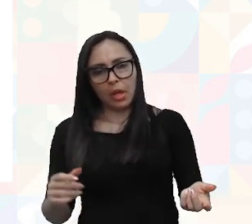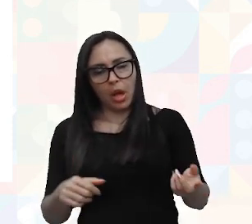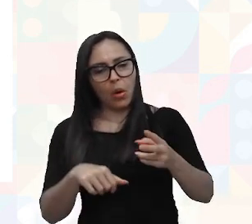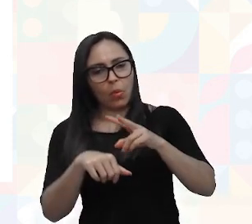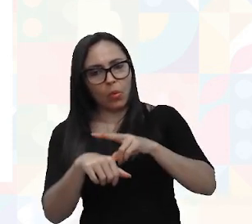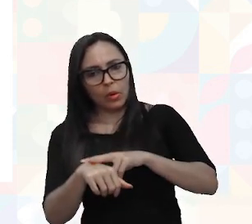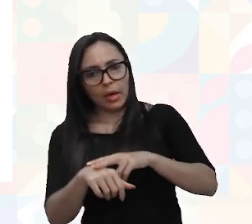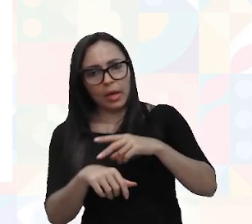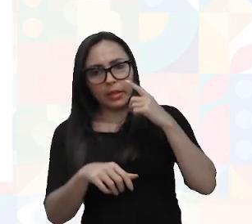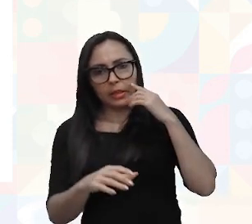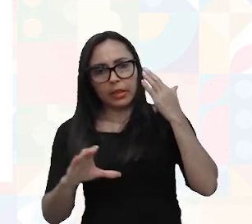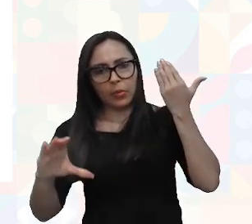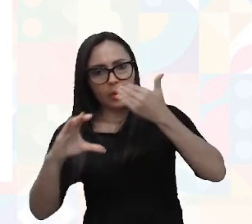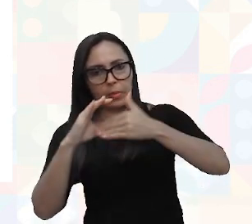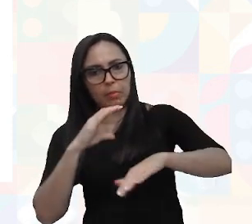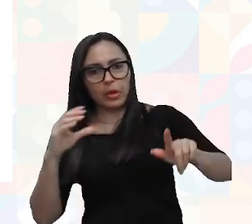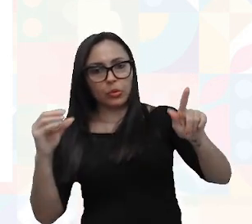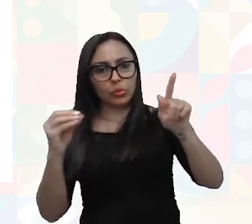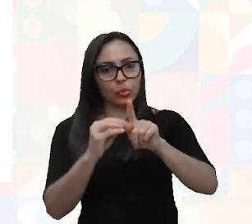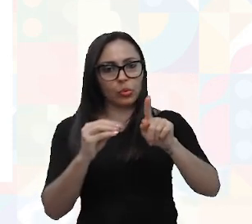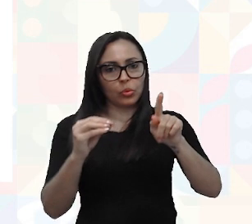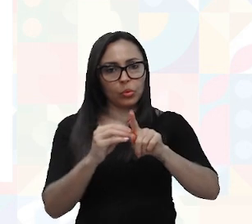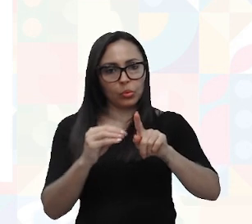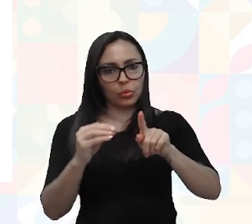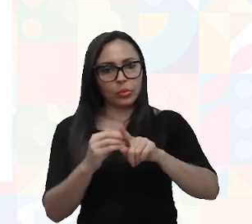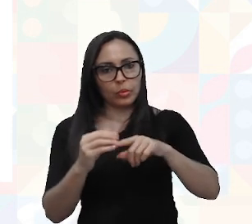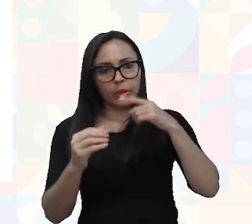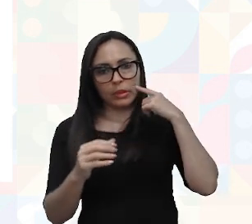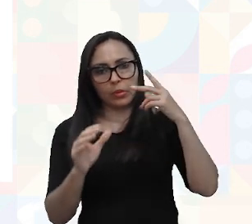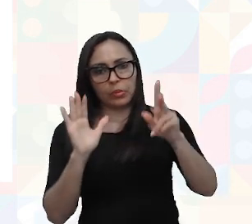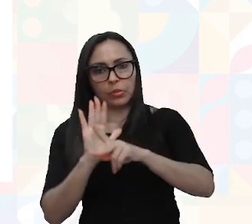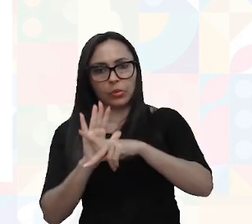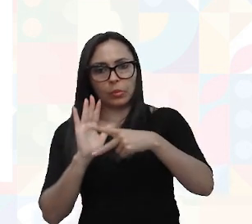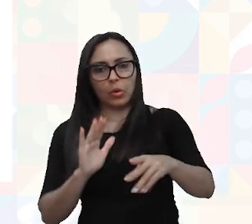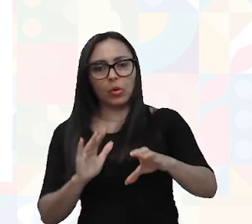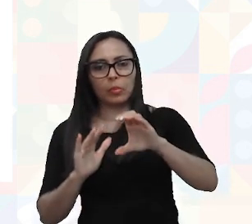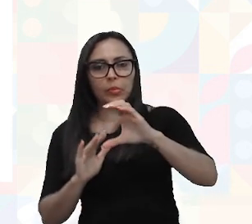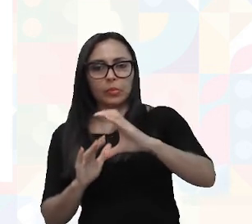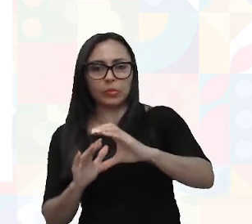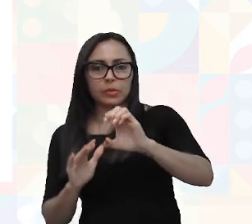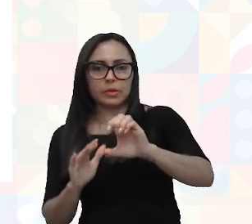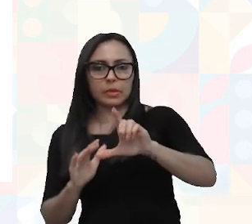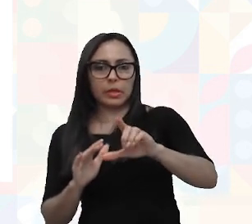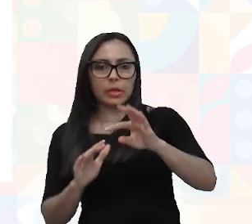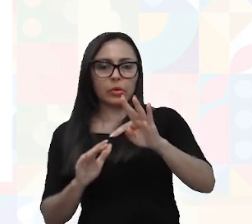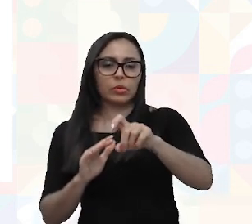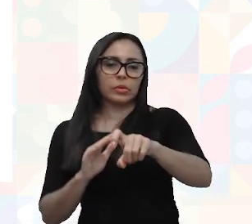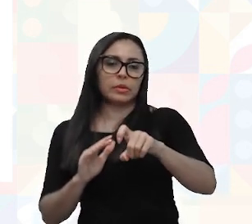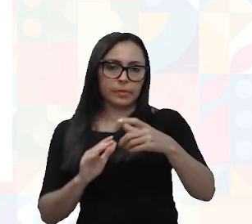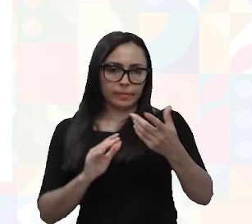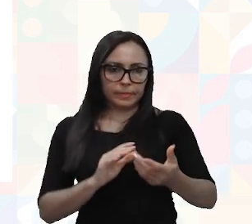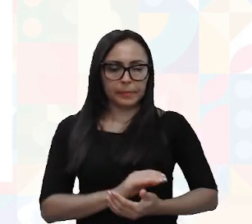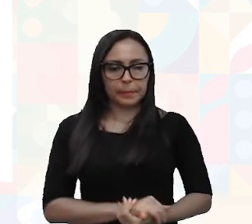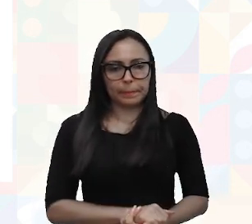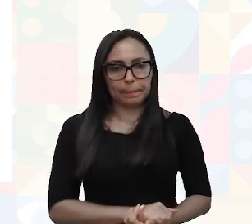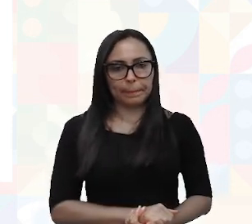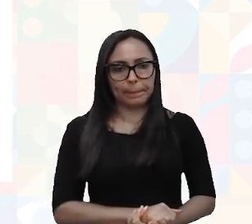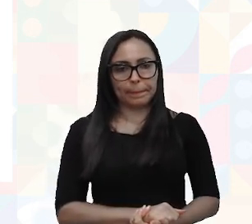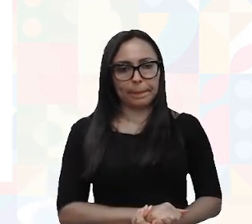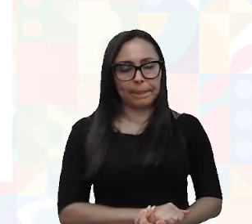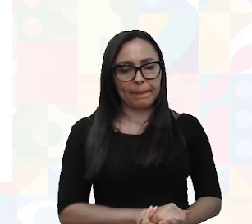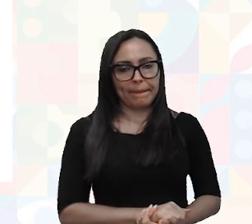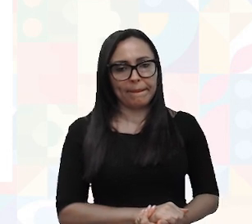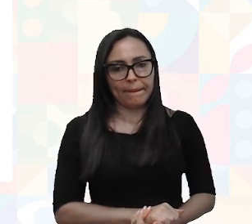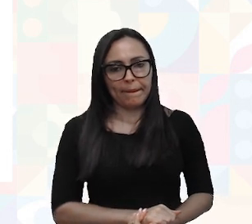-mail do Google, né, ou criar uma conta no próprio Celtics, mas eu recomendo ter um e-mail no Google, e aí,